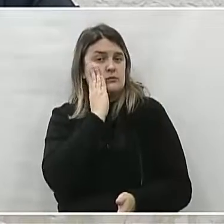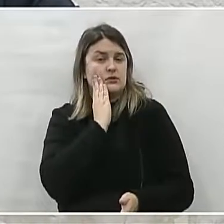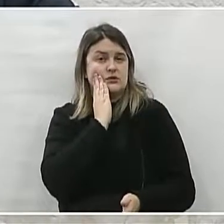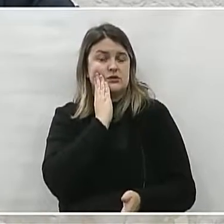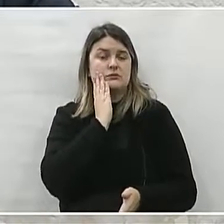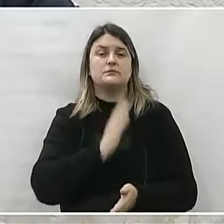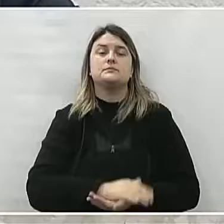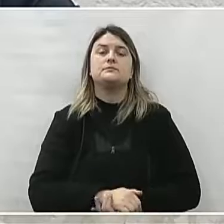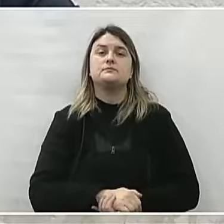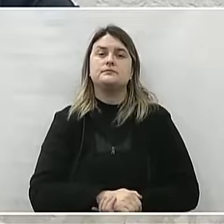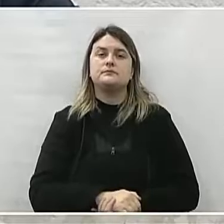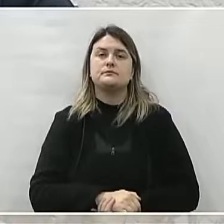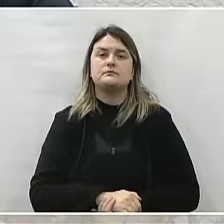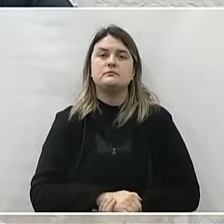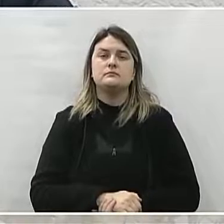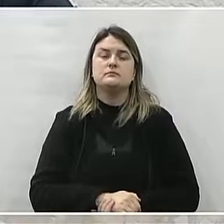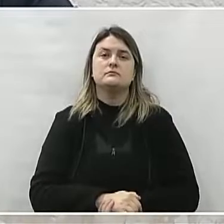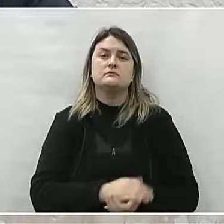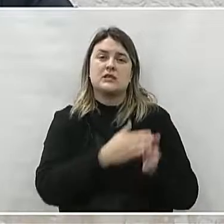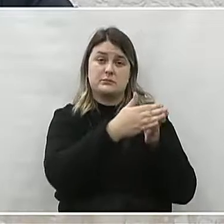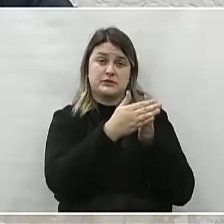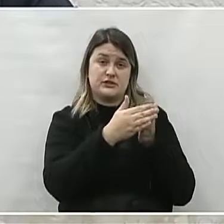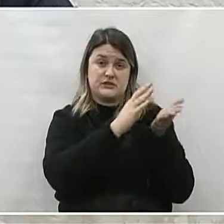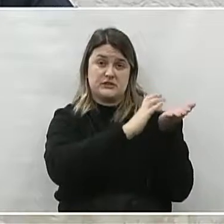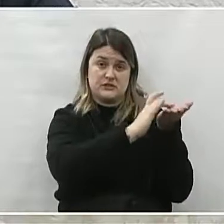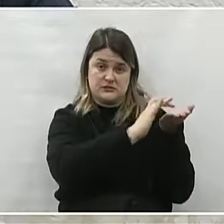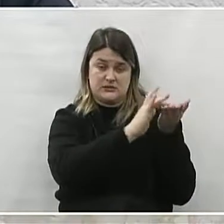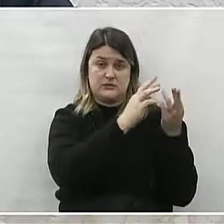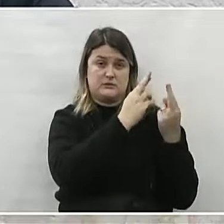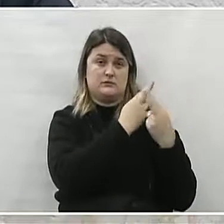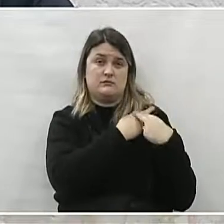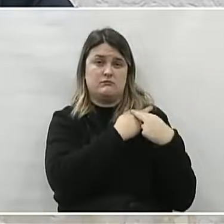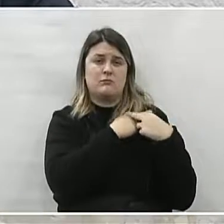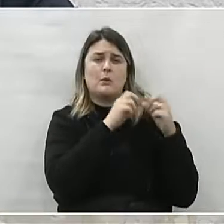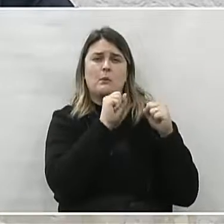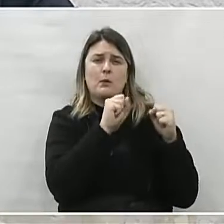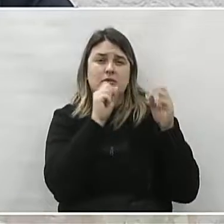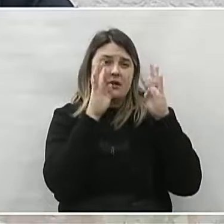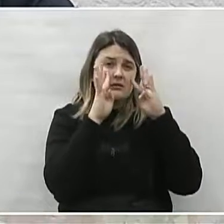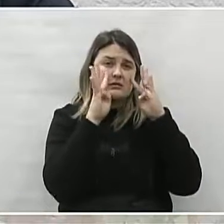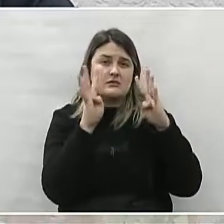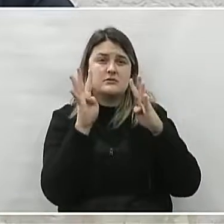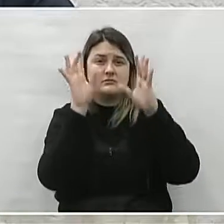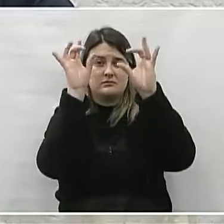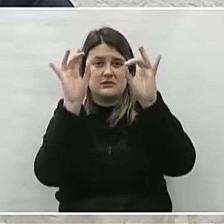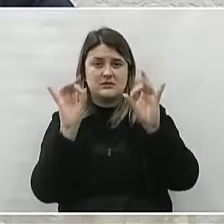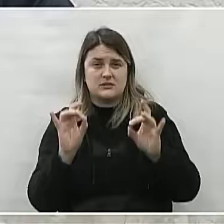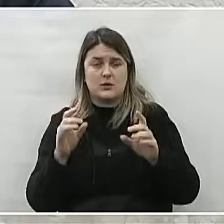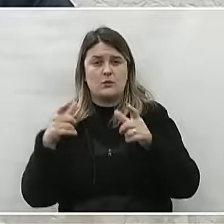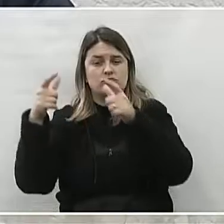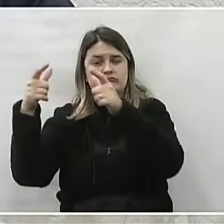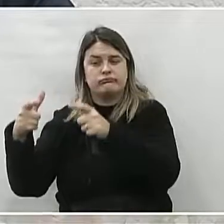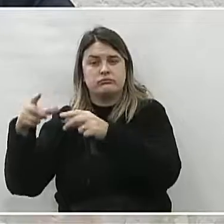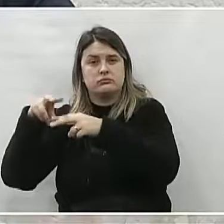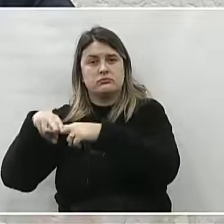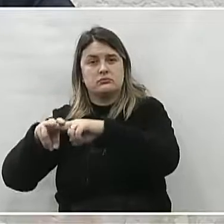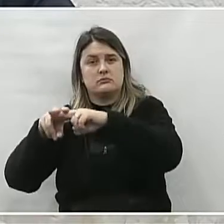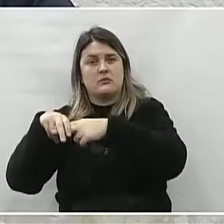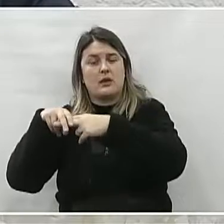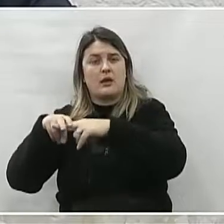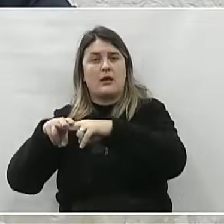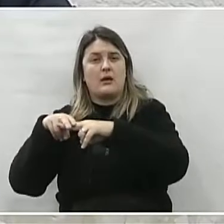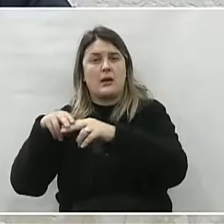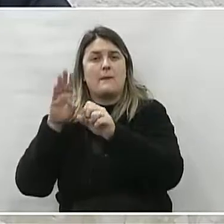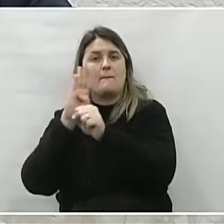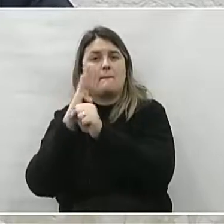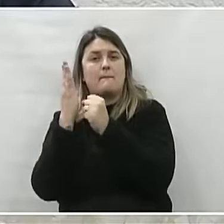Executivo Municipal, por meio da Secretaria Competente, possam dar atenção especial ao Parque Infantil do bairro Bela Vista, em